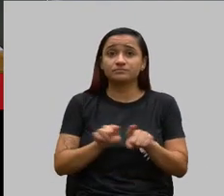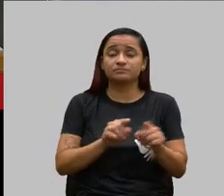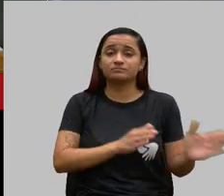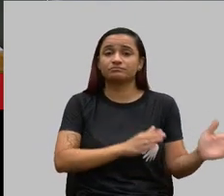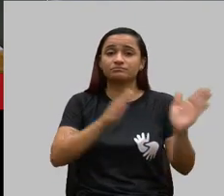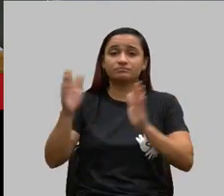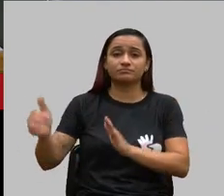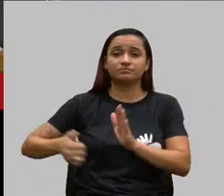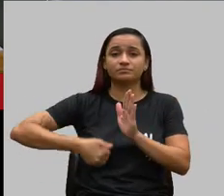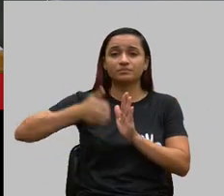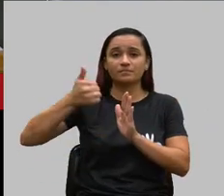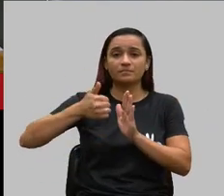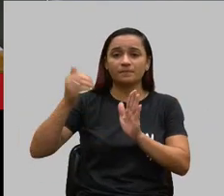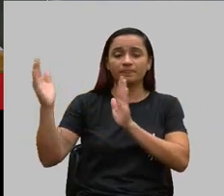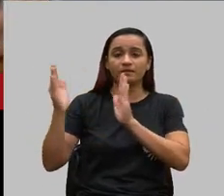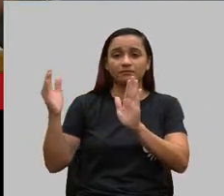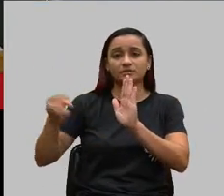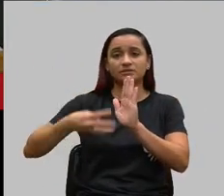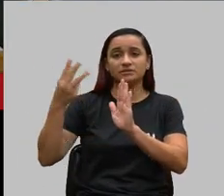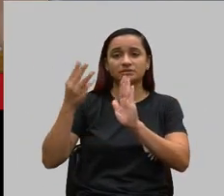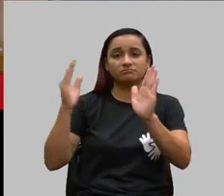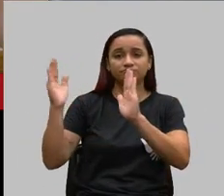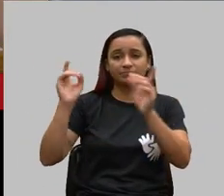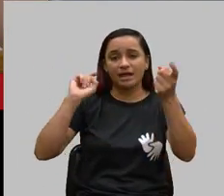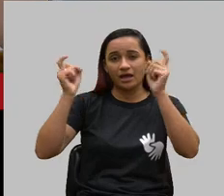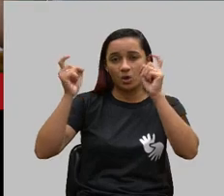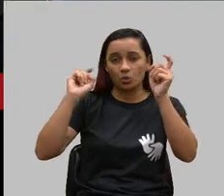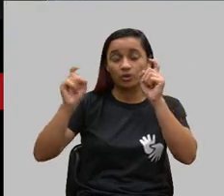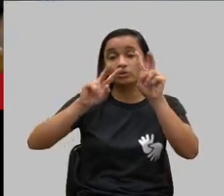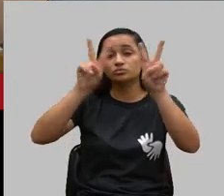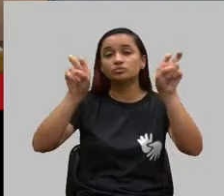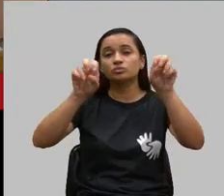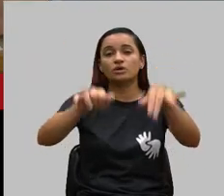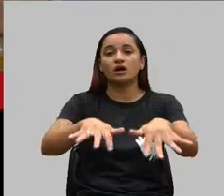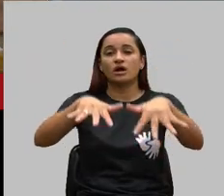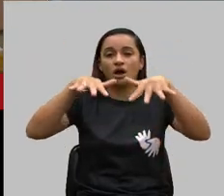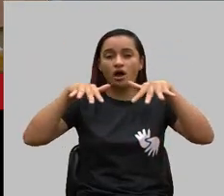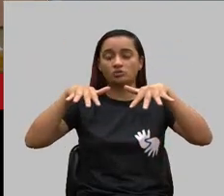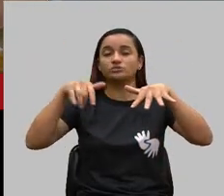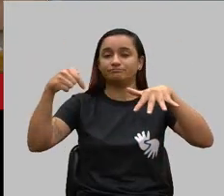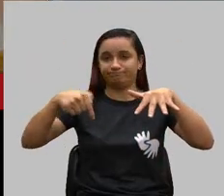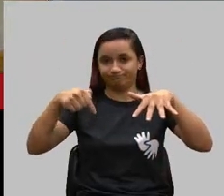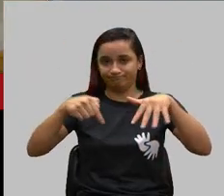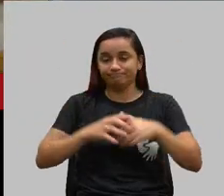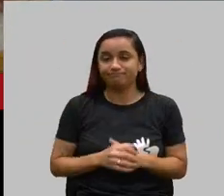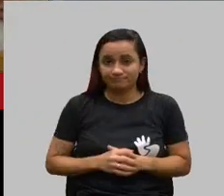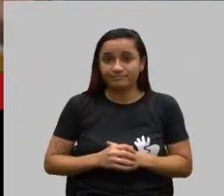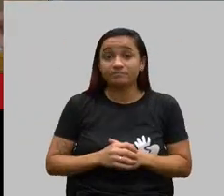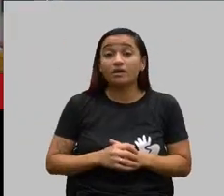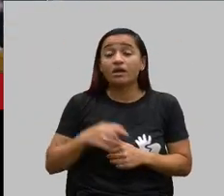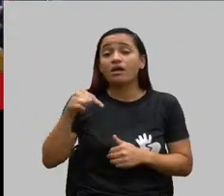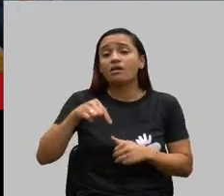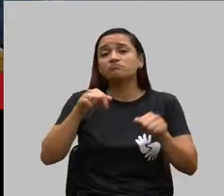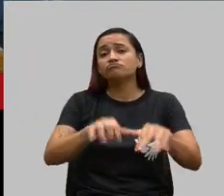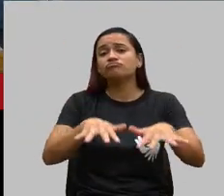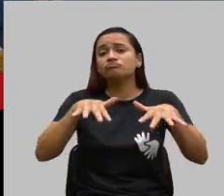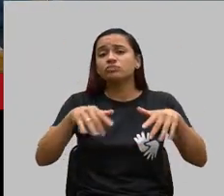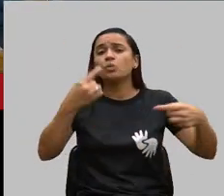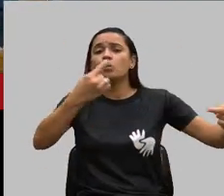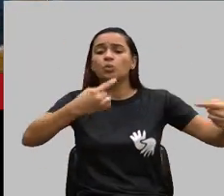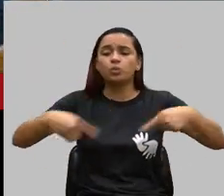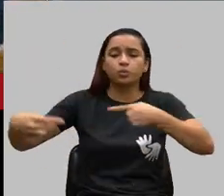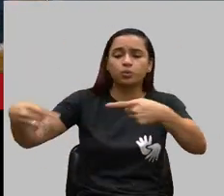terceira parte da reunião, que compreende a audiência pública. Essa audiência tem a finalidade de debater